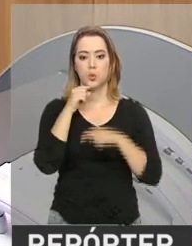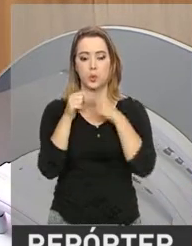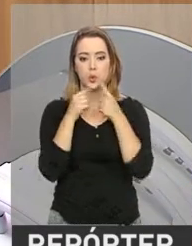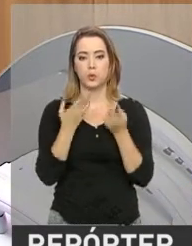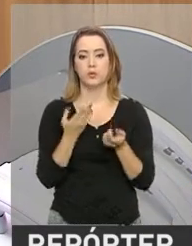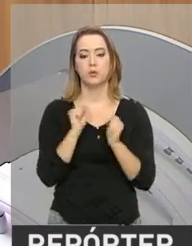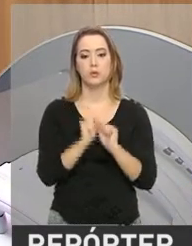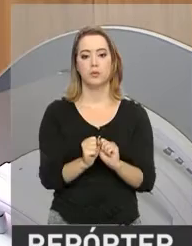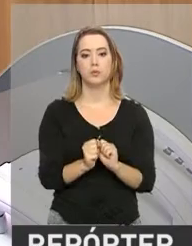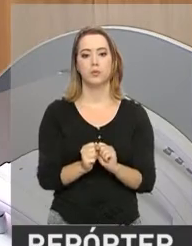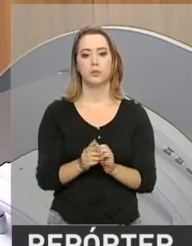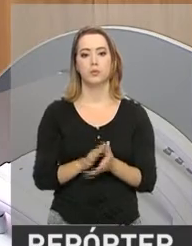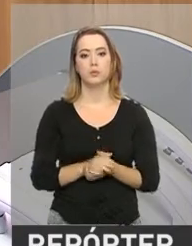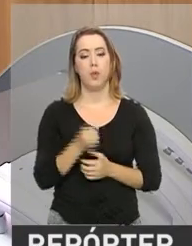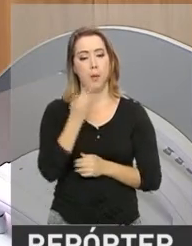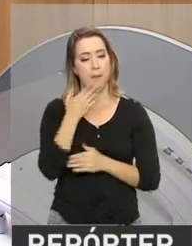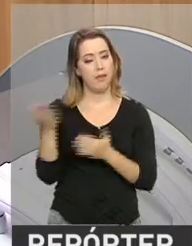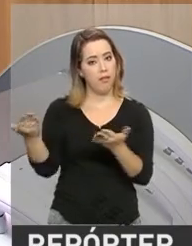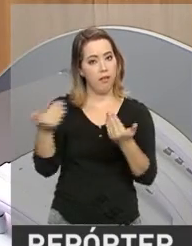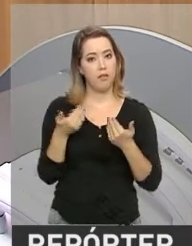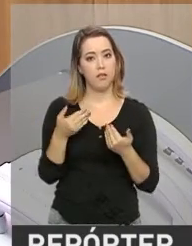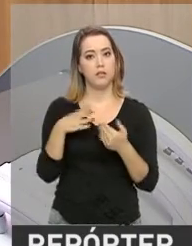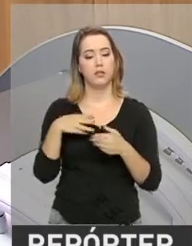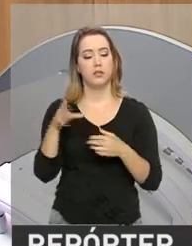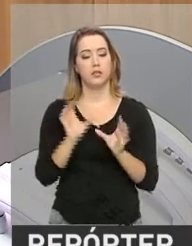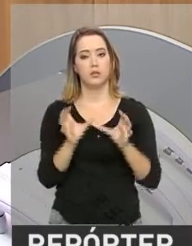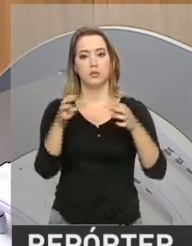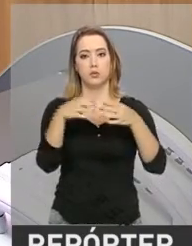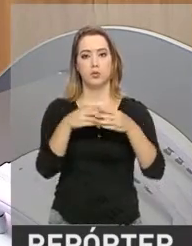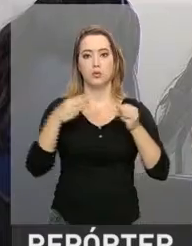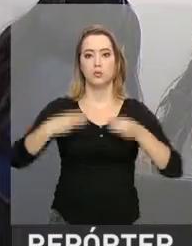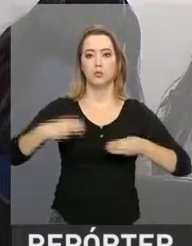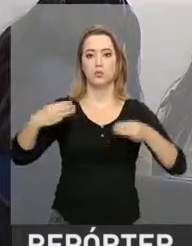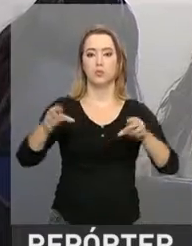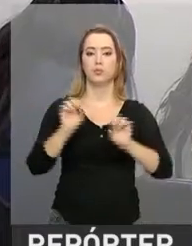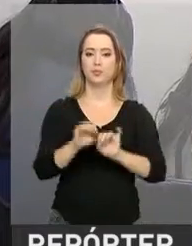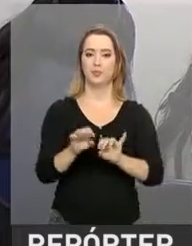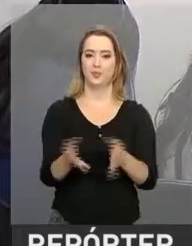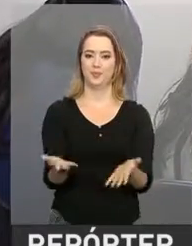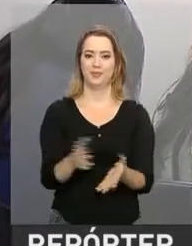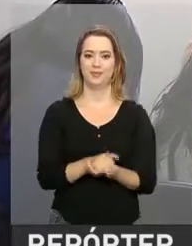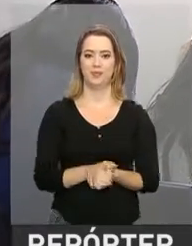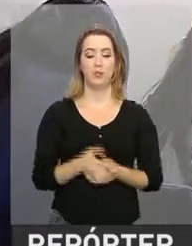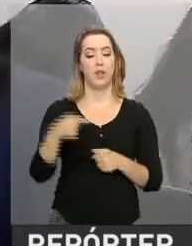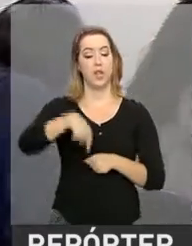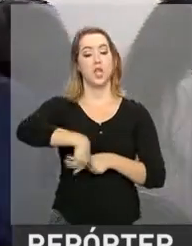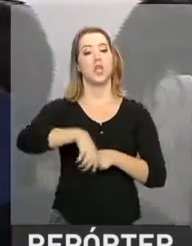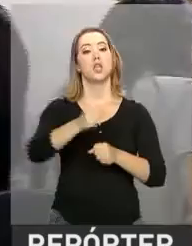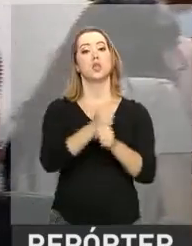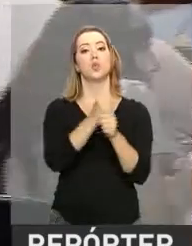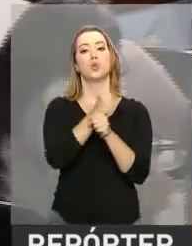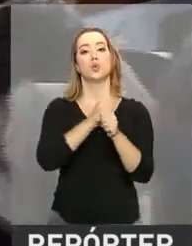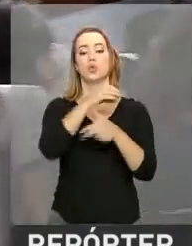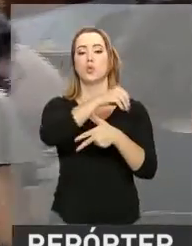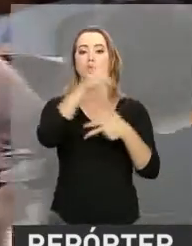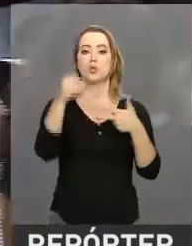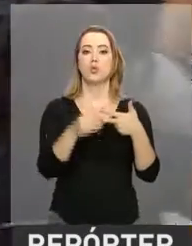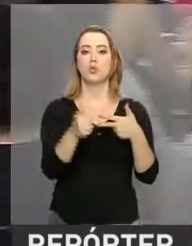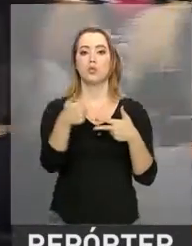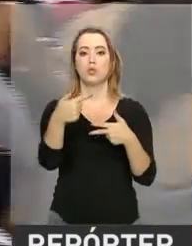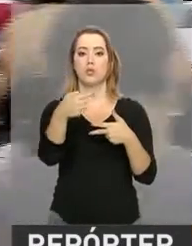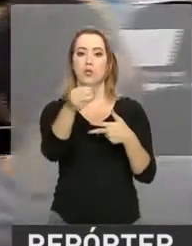Bem-vindo à central de atendimento do Ministério da Educação. Esse ano, o Enem será aplicado em 1